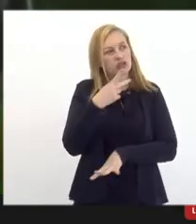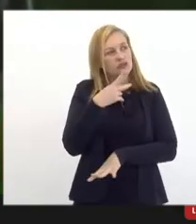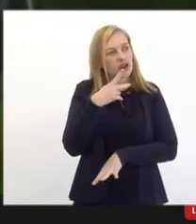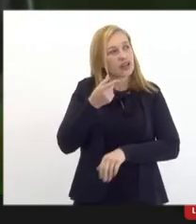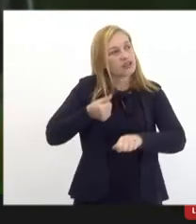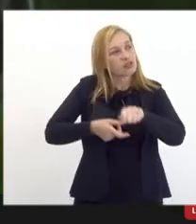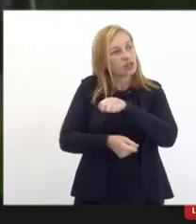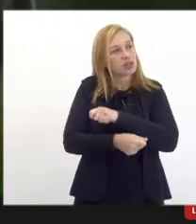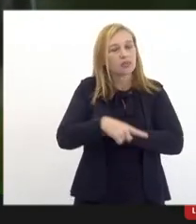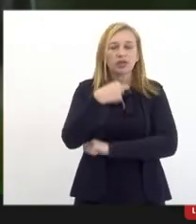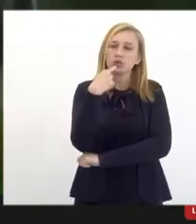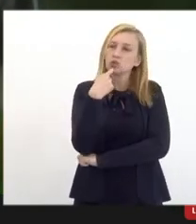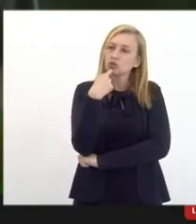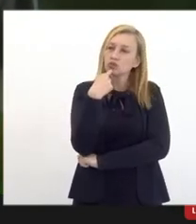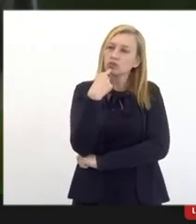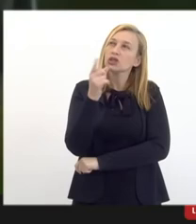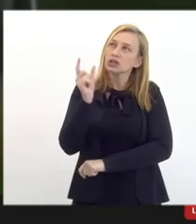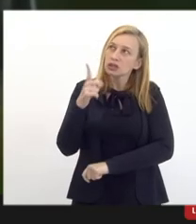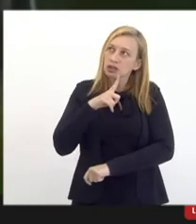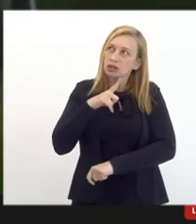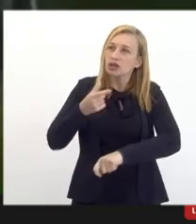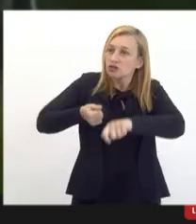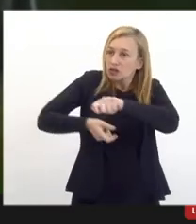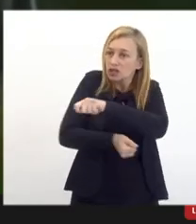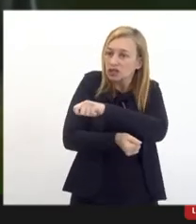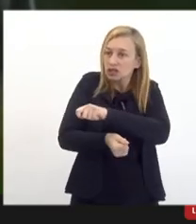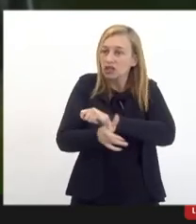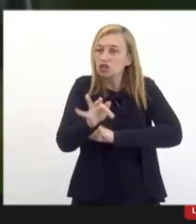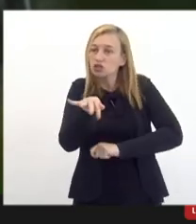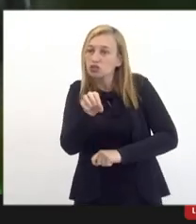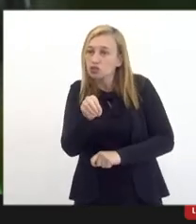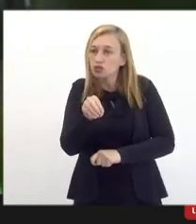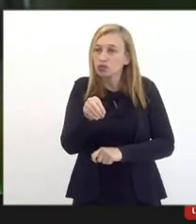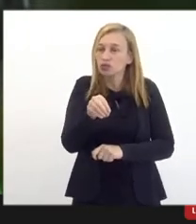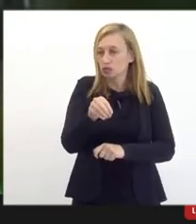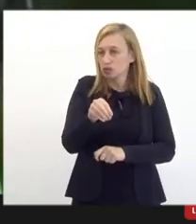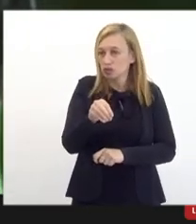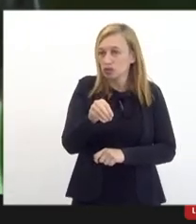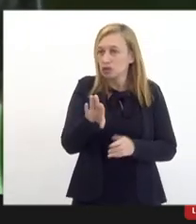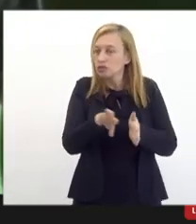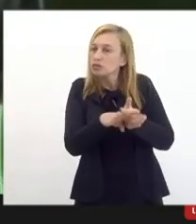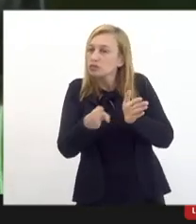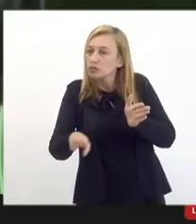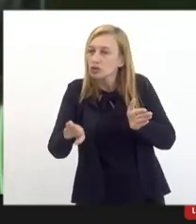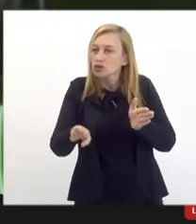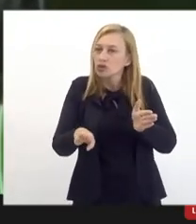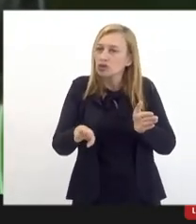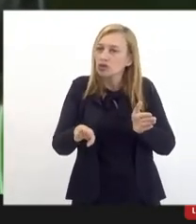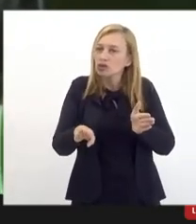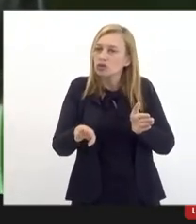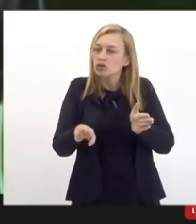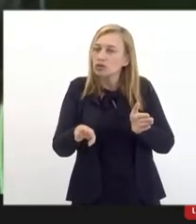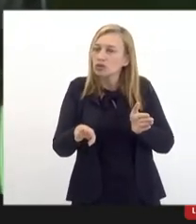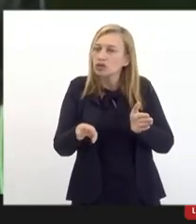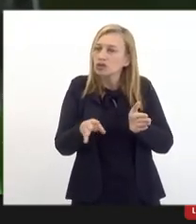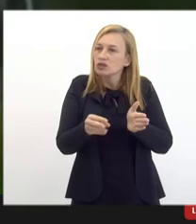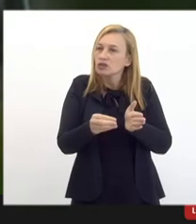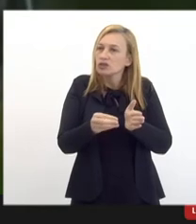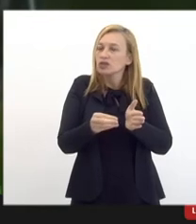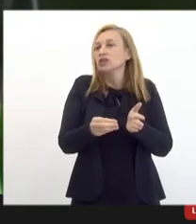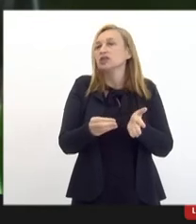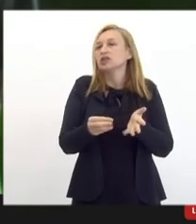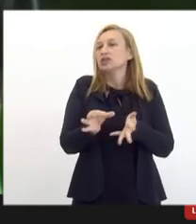financiamento, tem um financiamento de fundo de Maria Mercante que está se escasseando muito